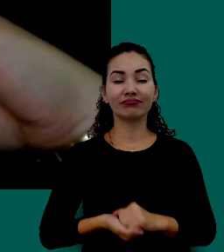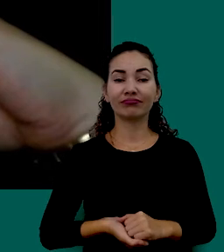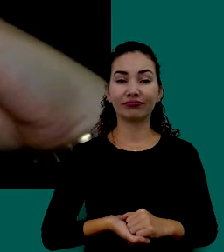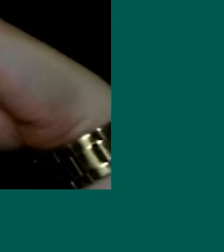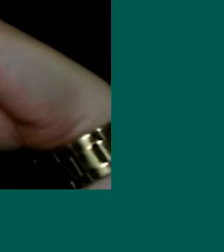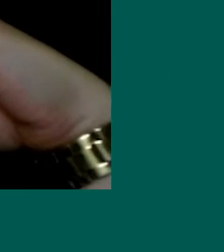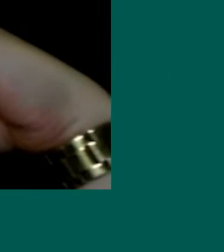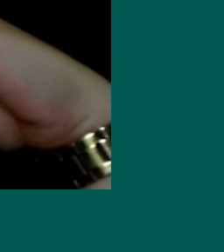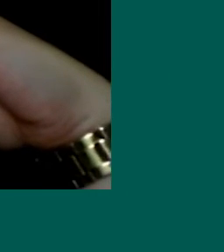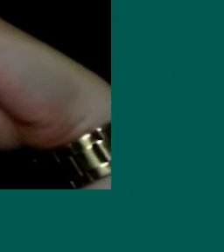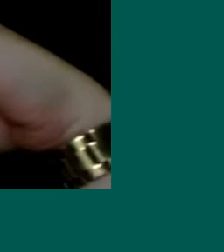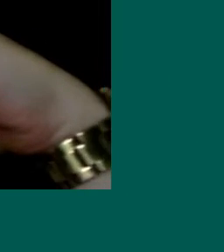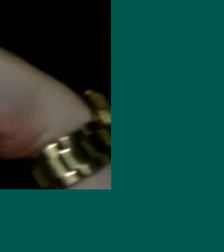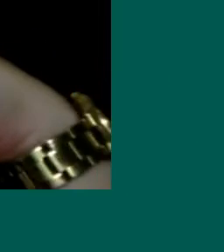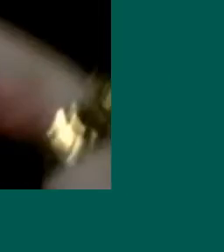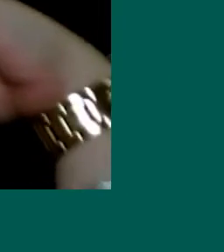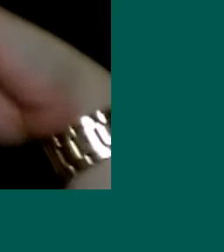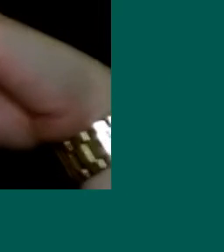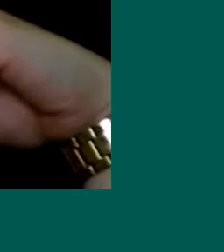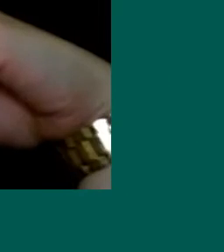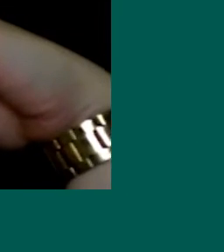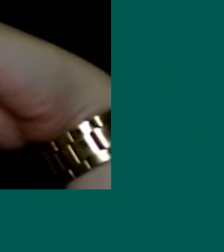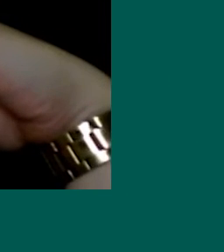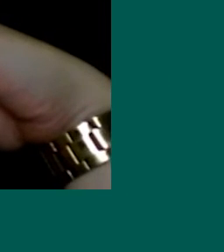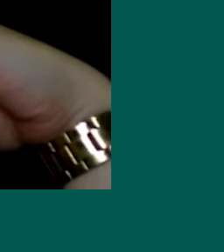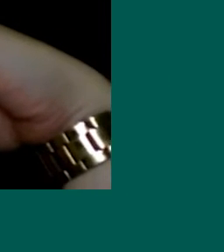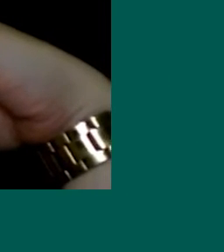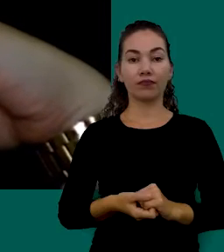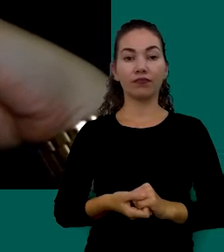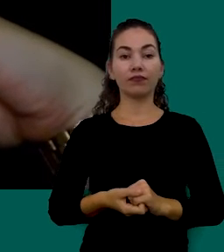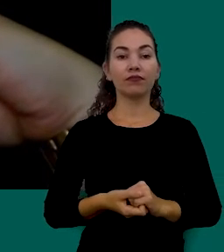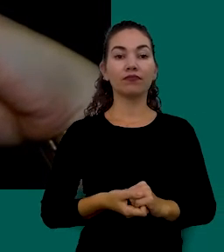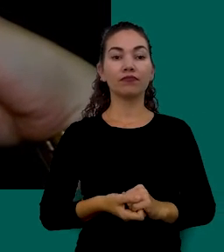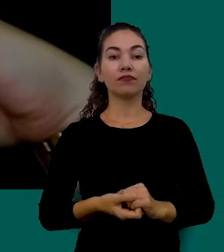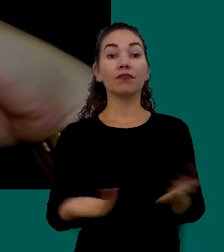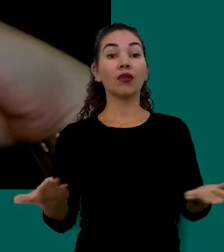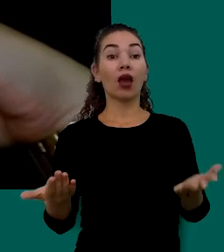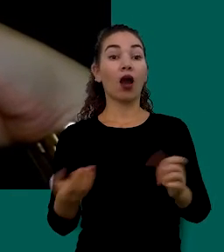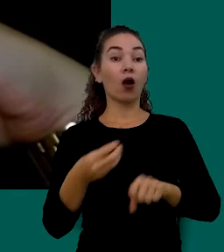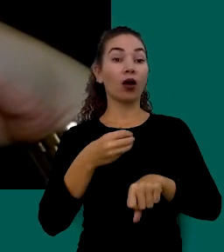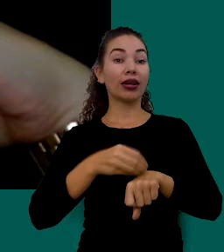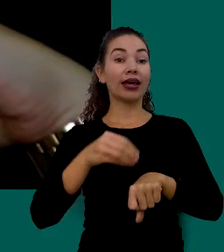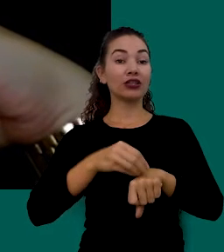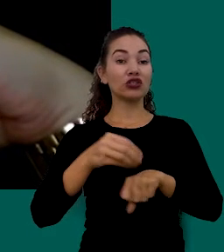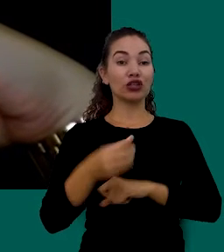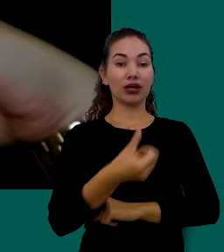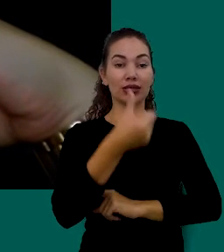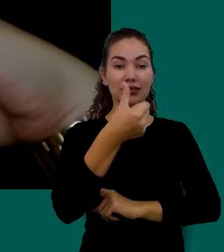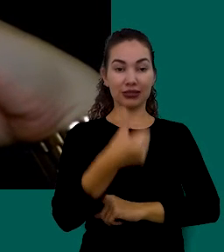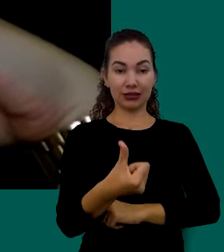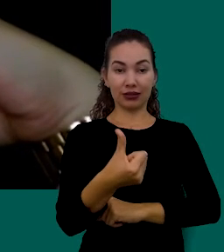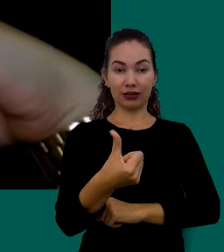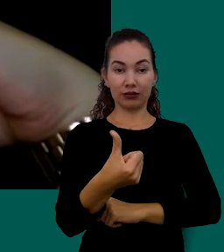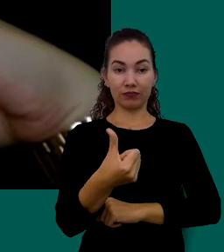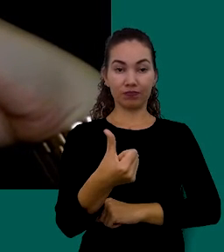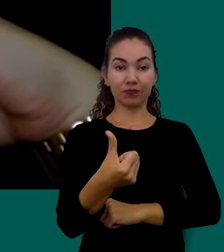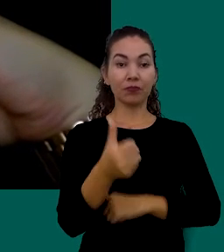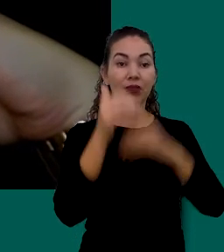Então Vamos A Dica Número Seis Respeite O Seu Padrão De Vida